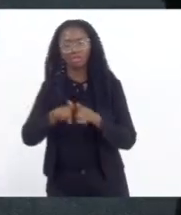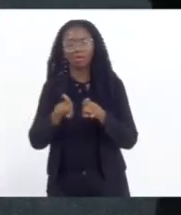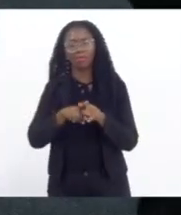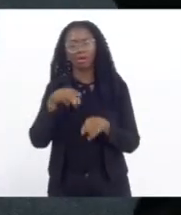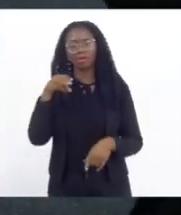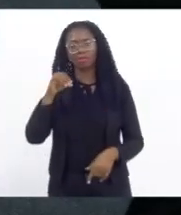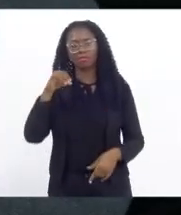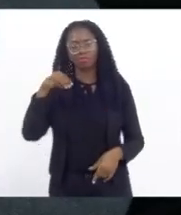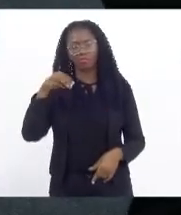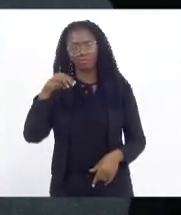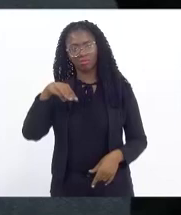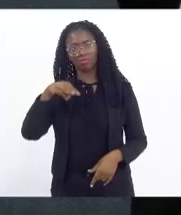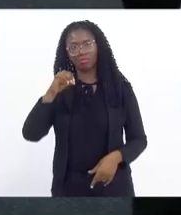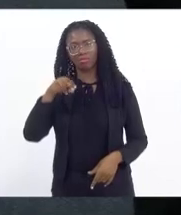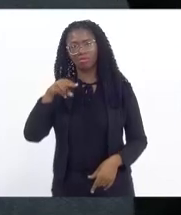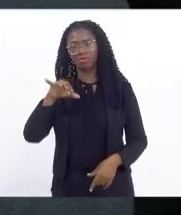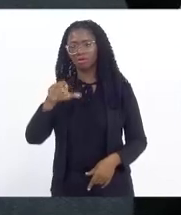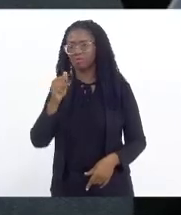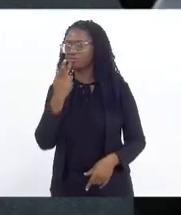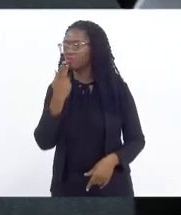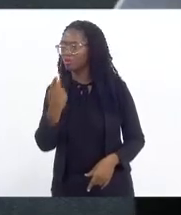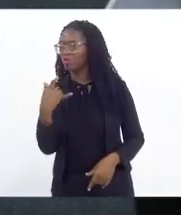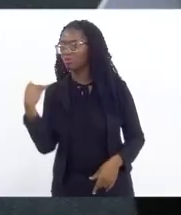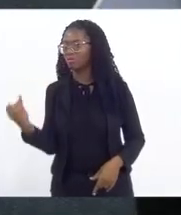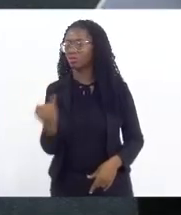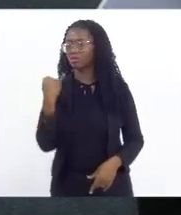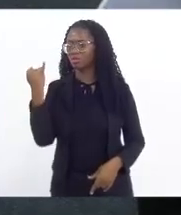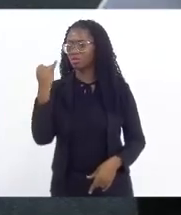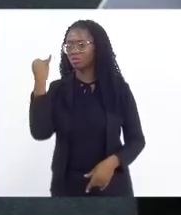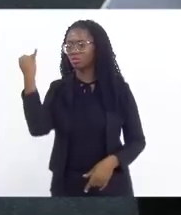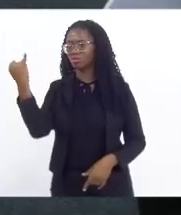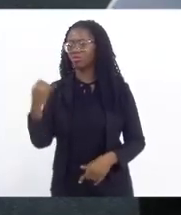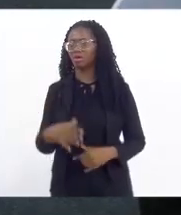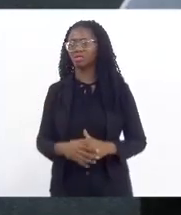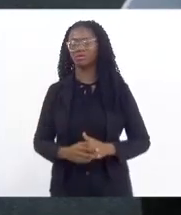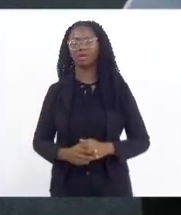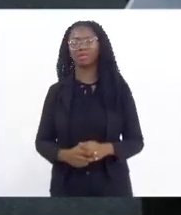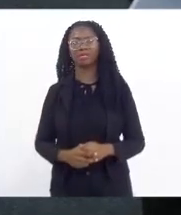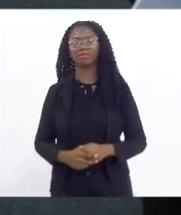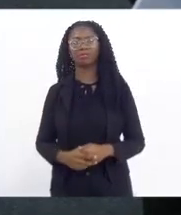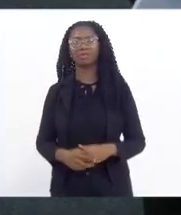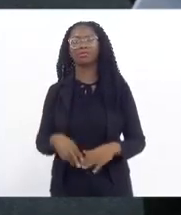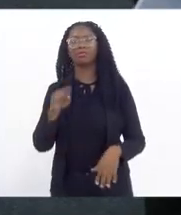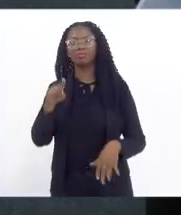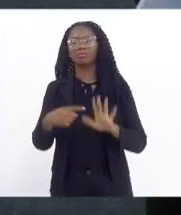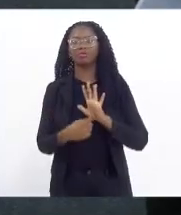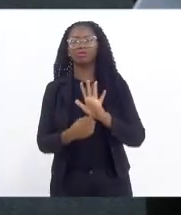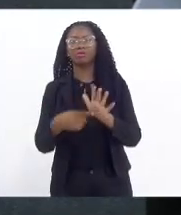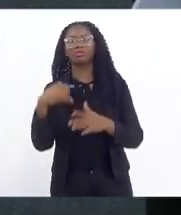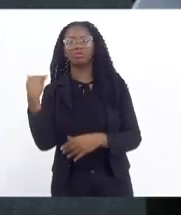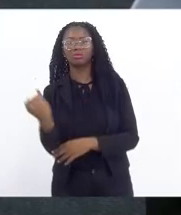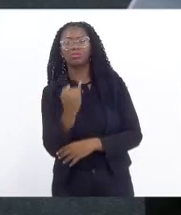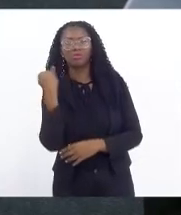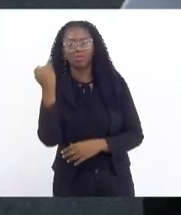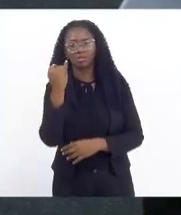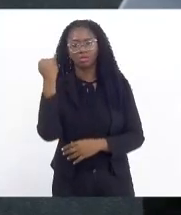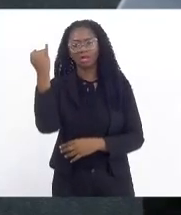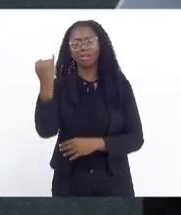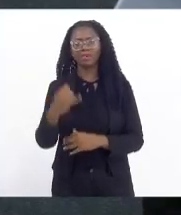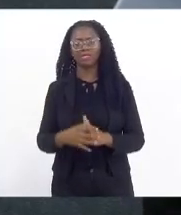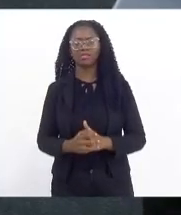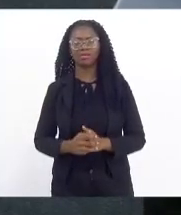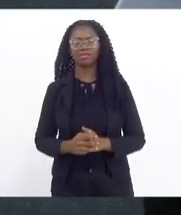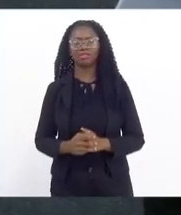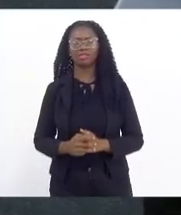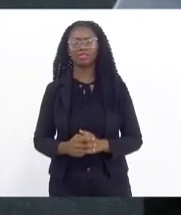comentava aqui, da importância, é a maior Horta Urbana que a gente tem hoje no Brasil e isso representa